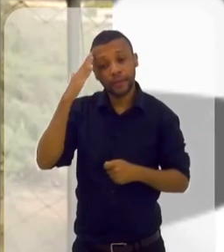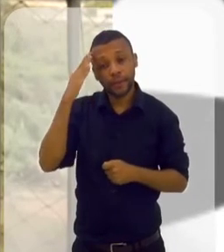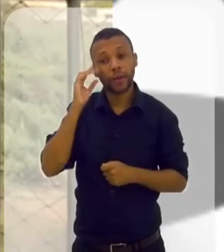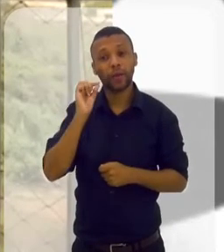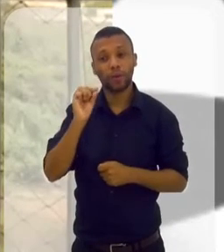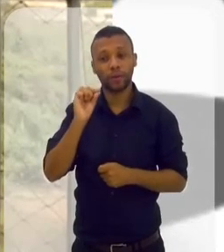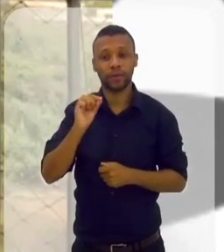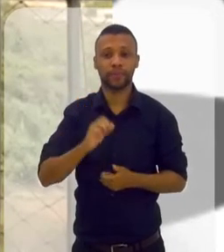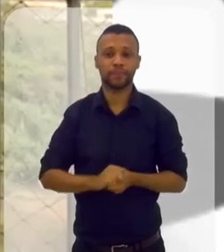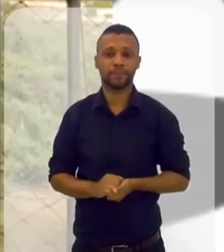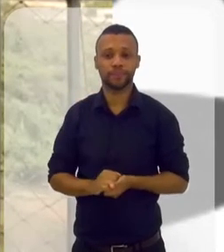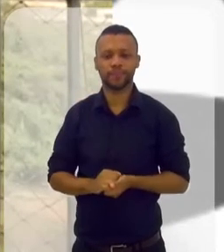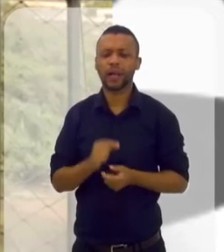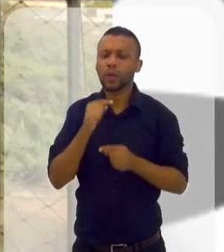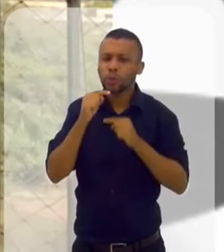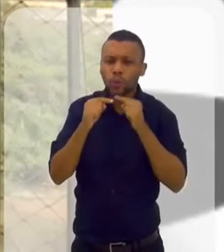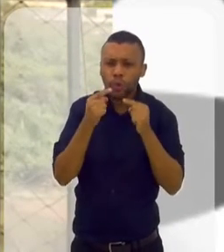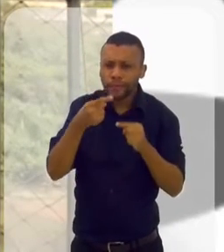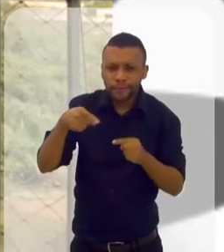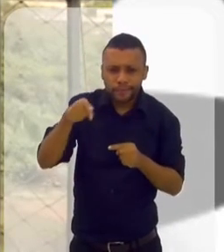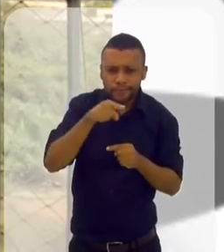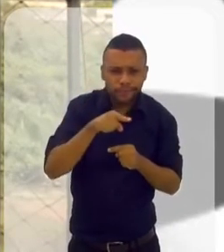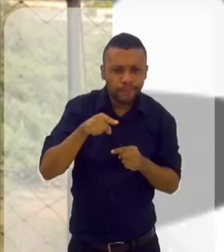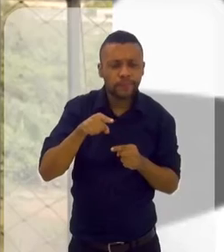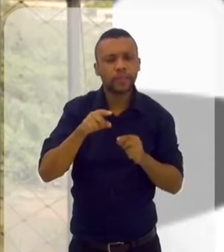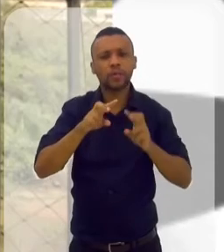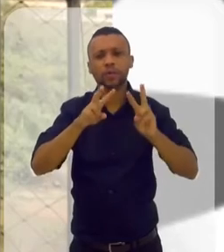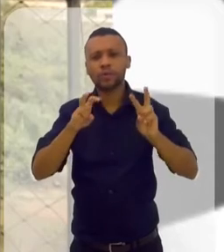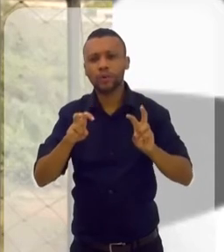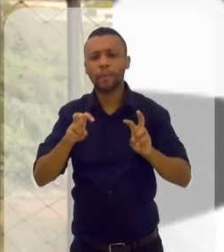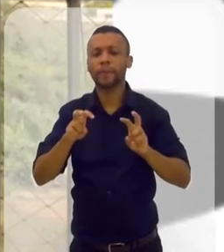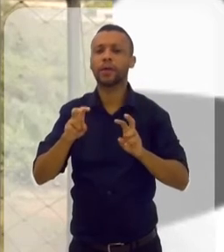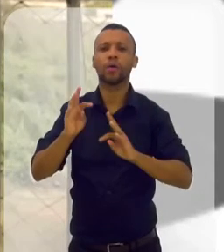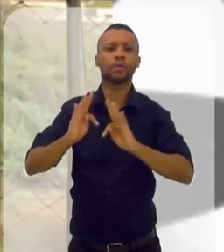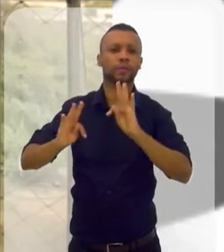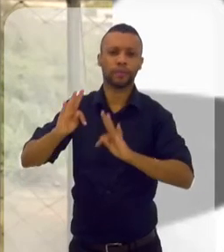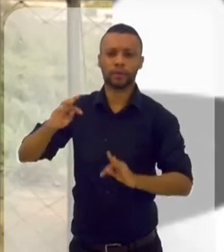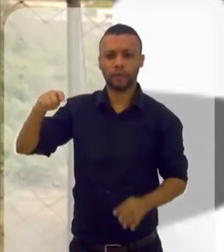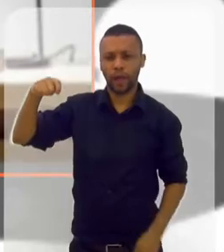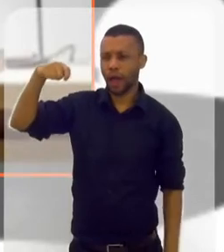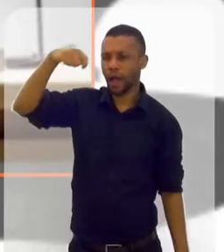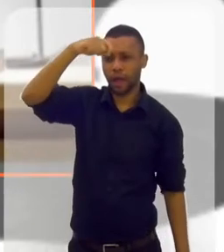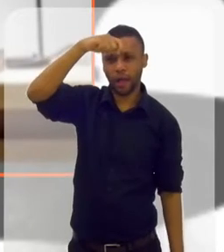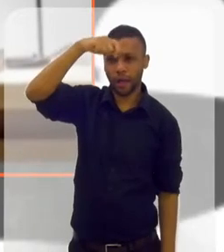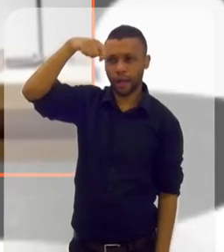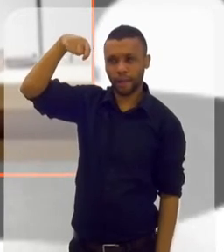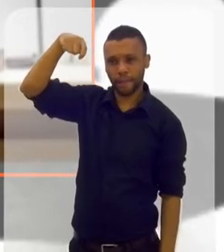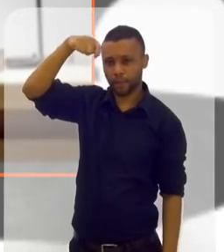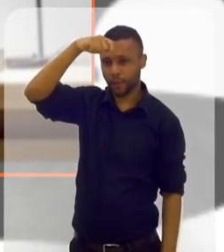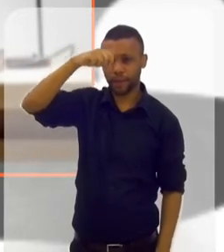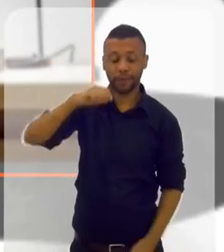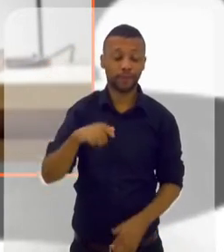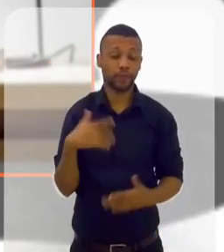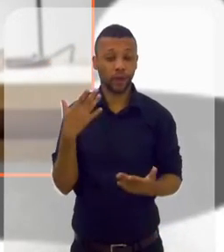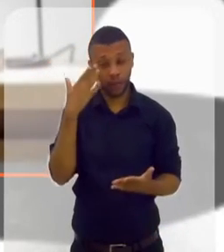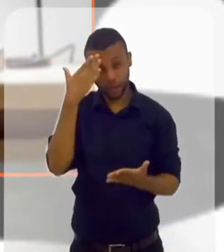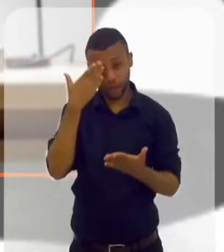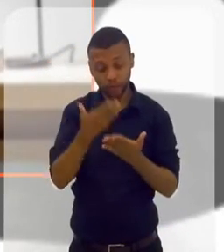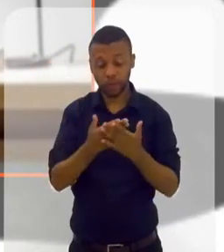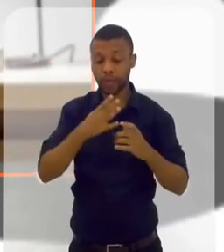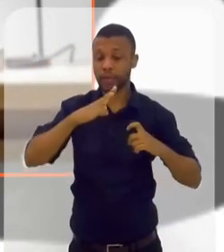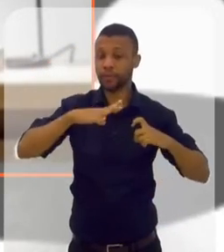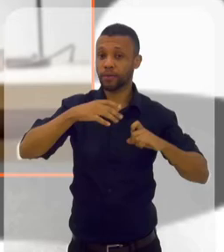preciso só saber o seguinte, ficou alguma dúvida em relação ao hipnose? Olha, o que eu acho é que todos os